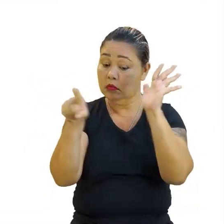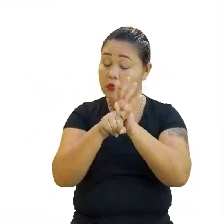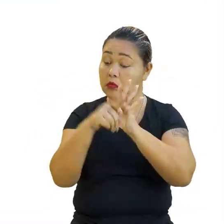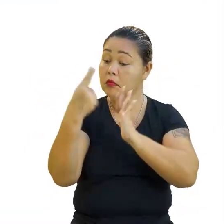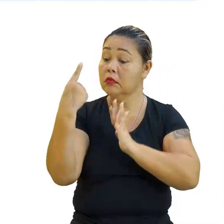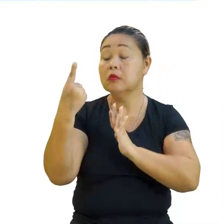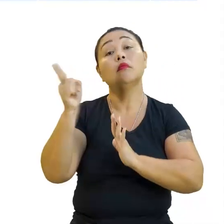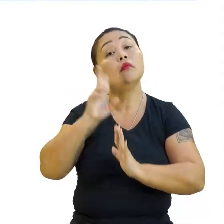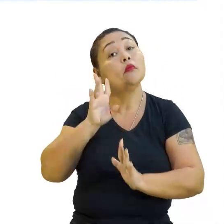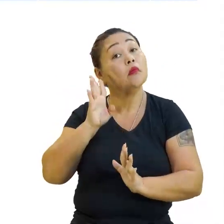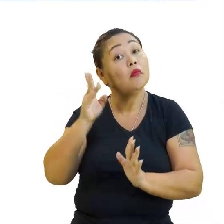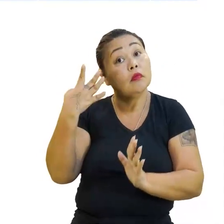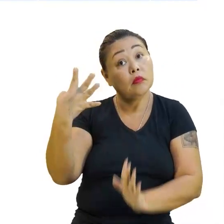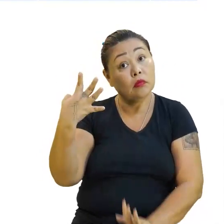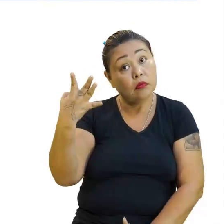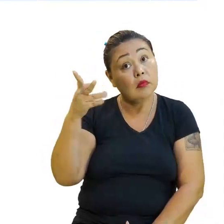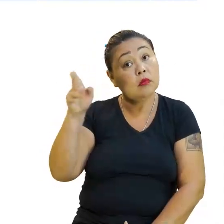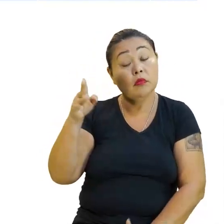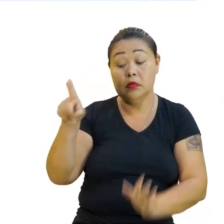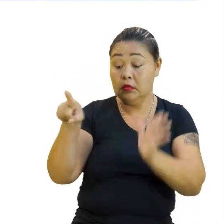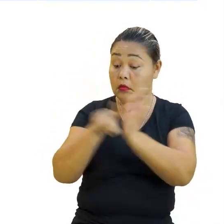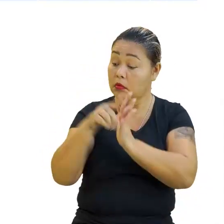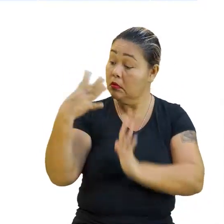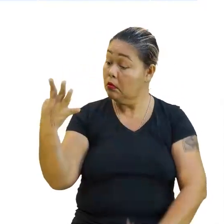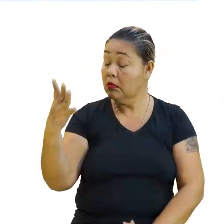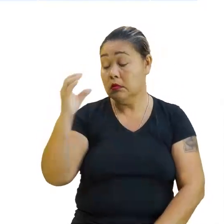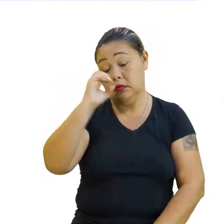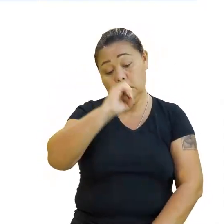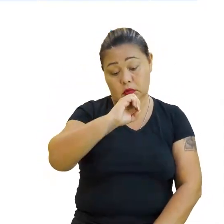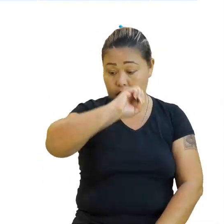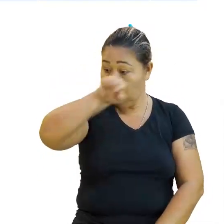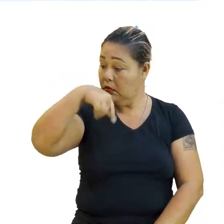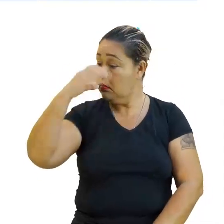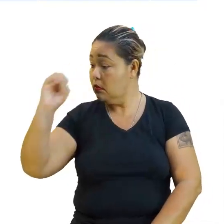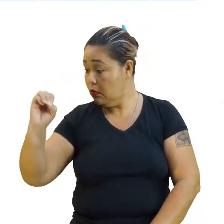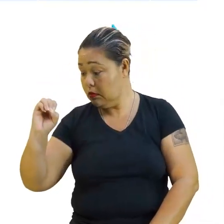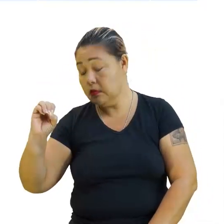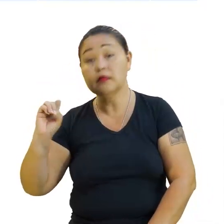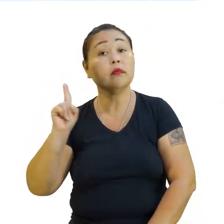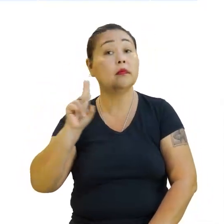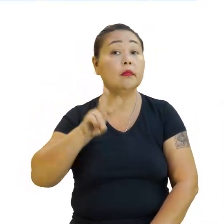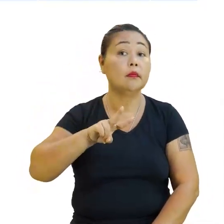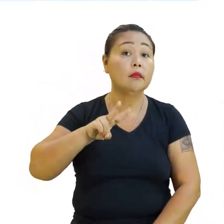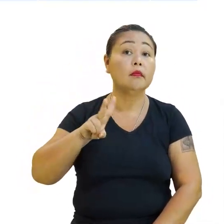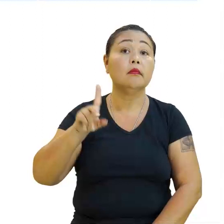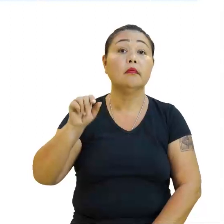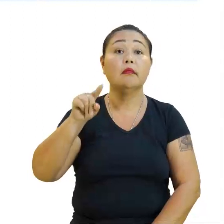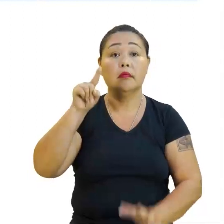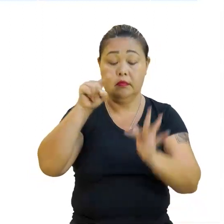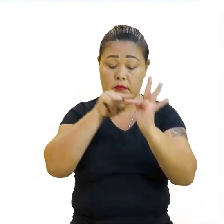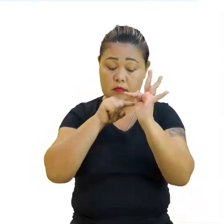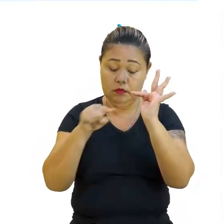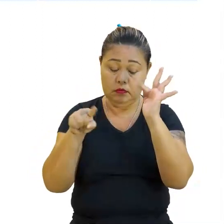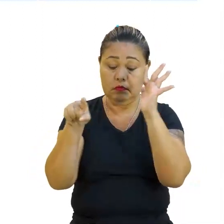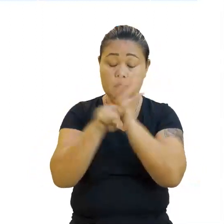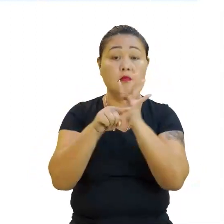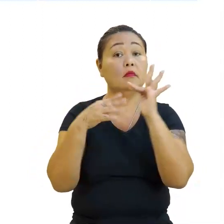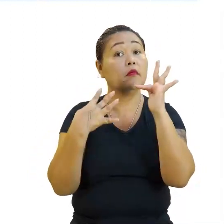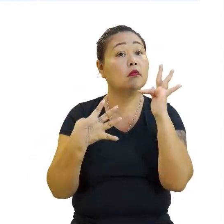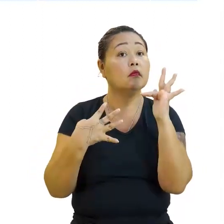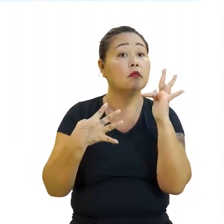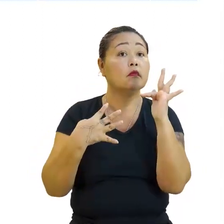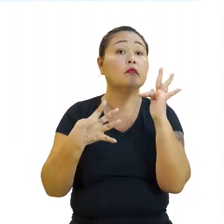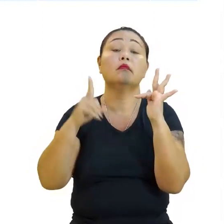sair menos 4. Menos 4. Se entrou o 0... Vai sair o 0. 0, né? 1, 2, 3, 4, menos 4, vai